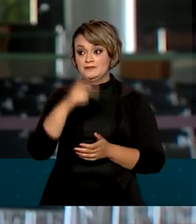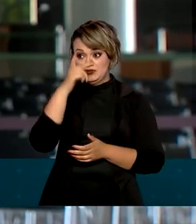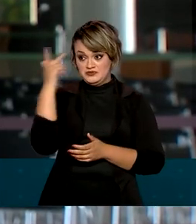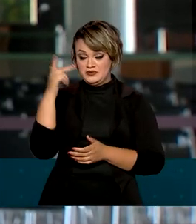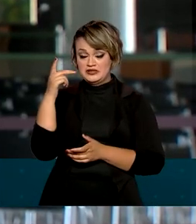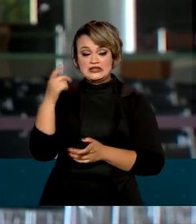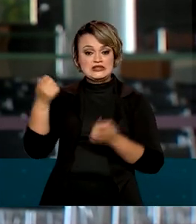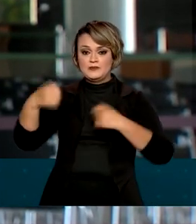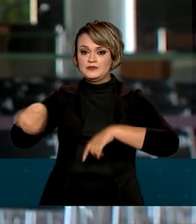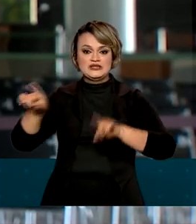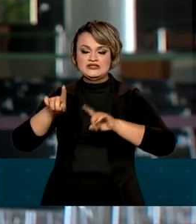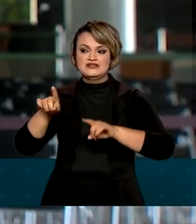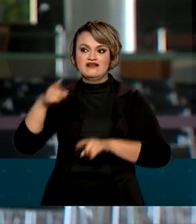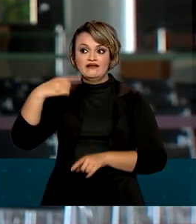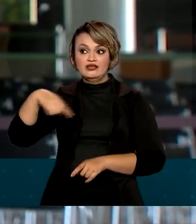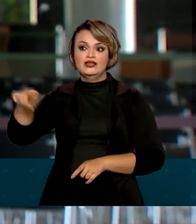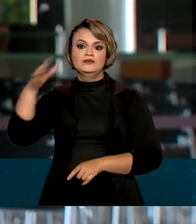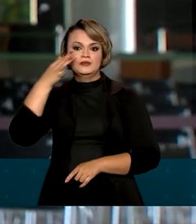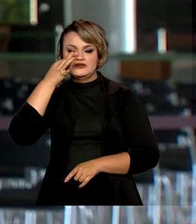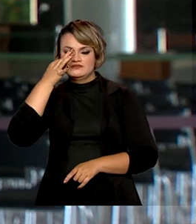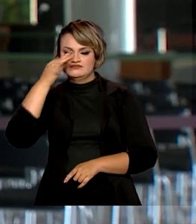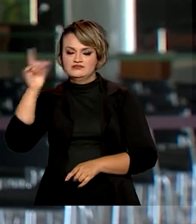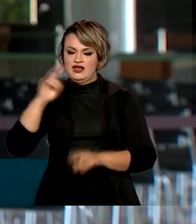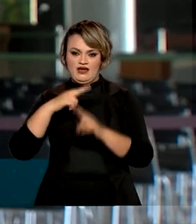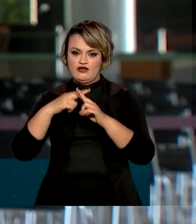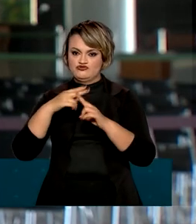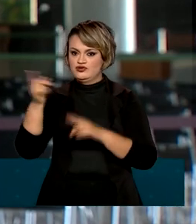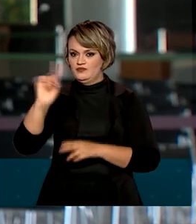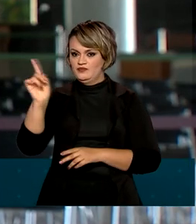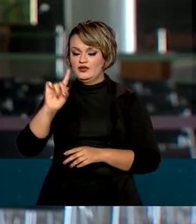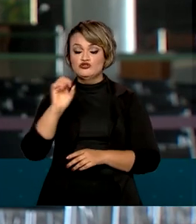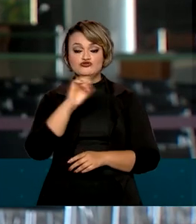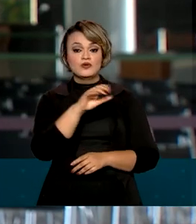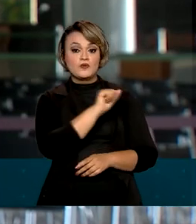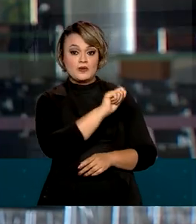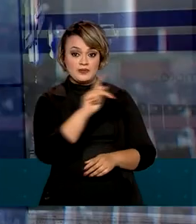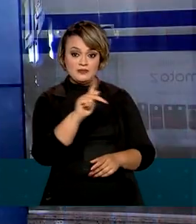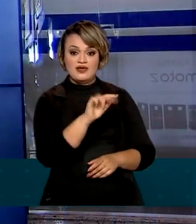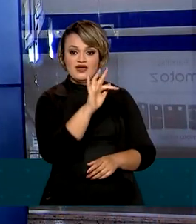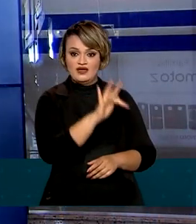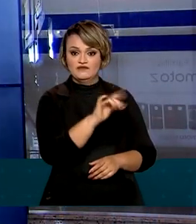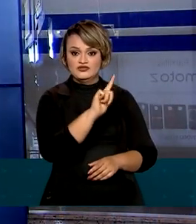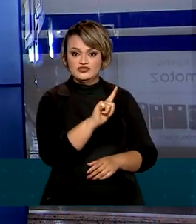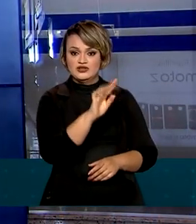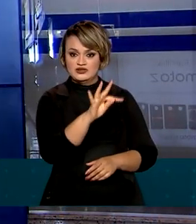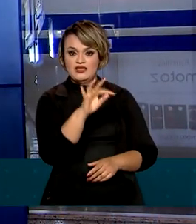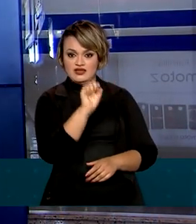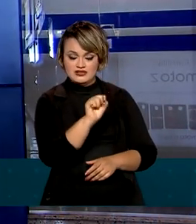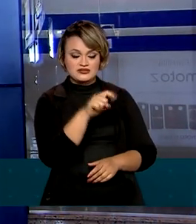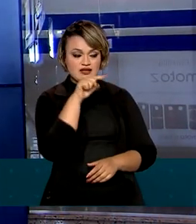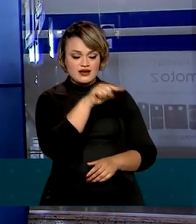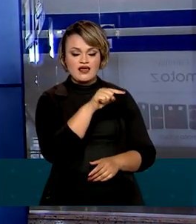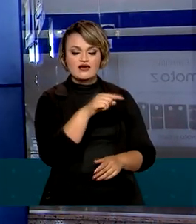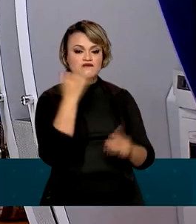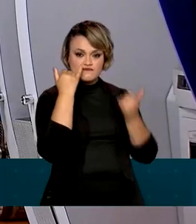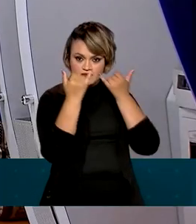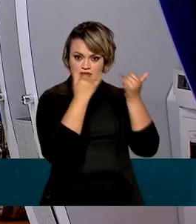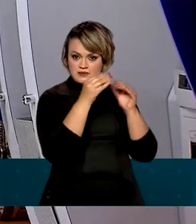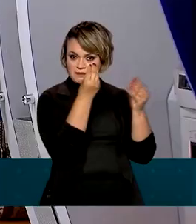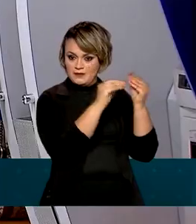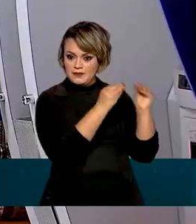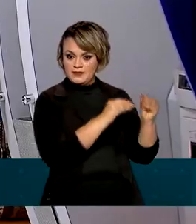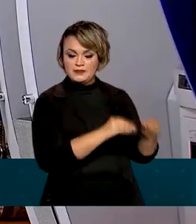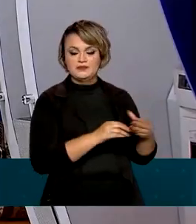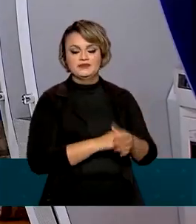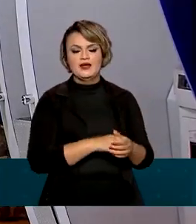trabalhador não precisa ir a uma agência da Caixa, né? Basta entrar no aplicativo do FGTS e lá inserir os dados pedidos,